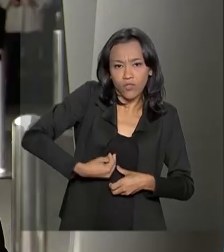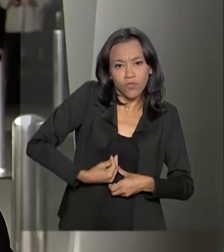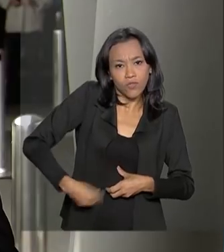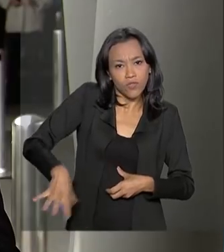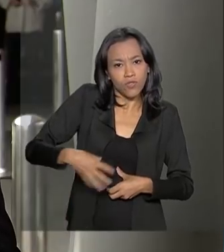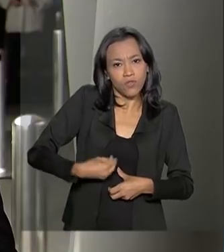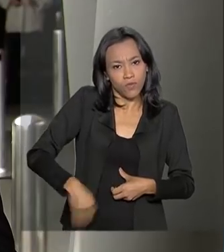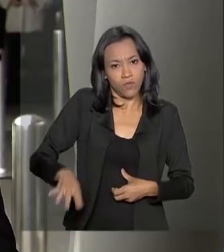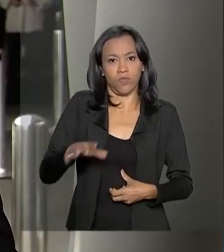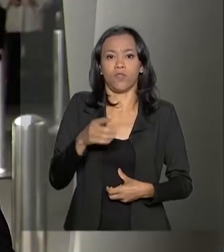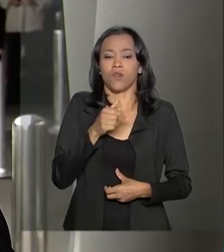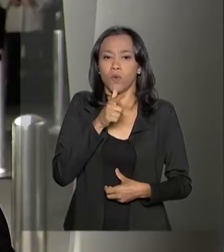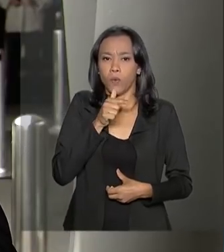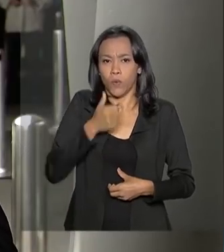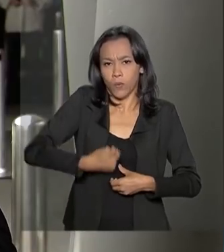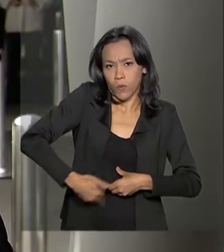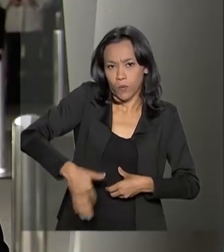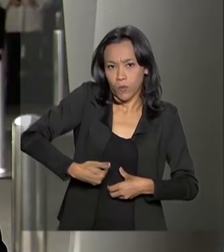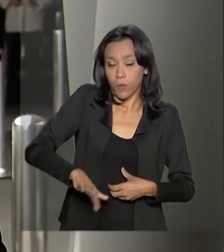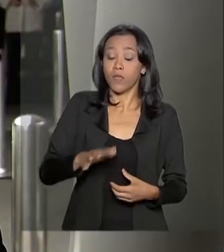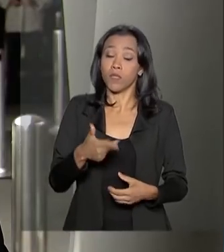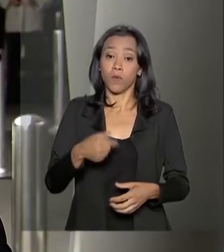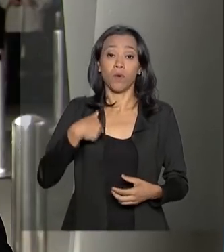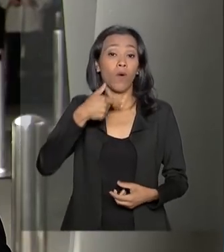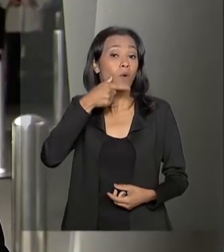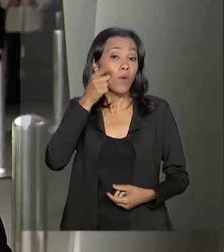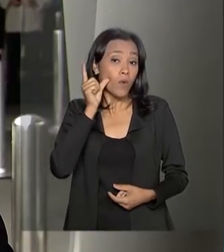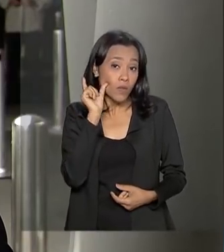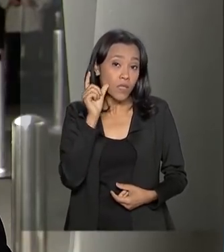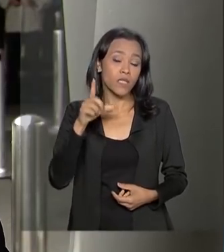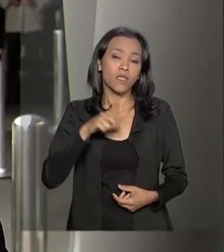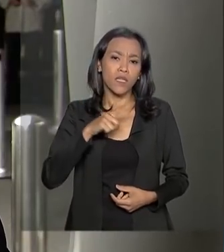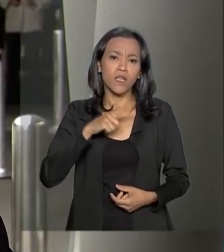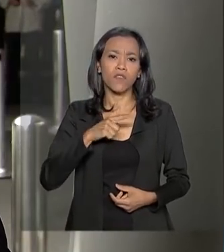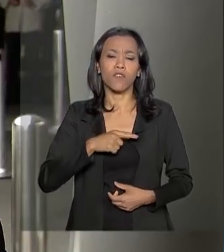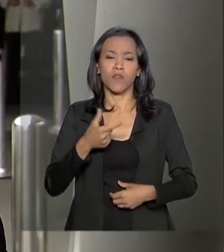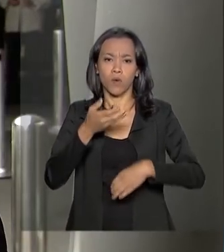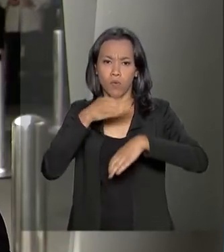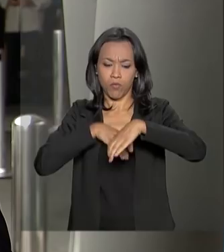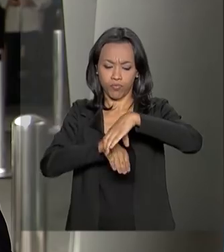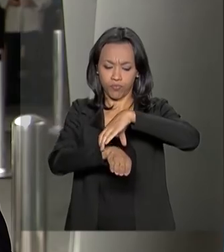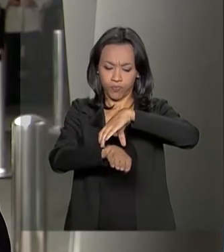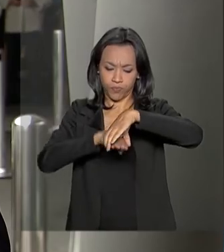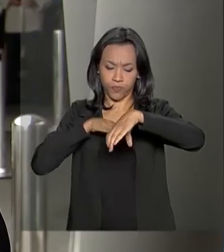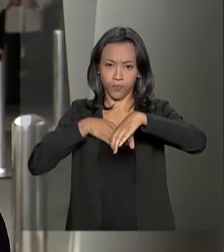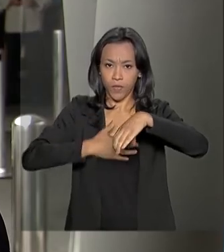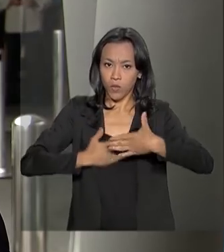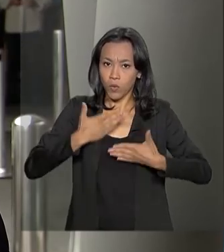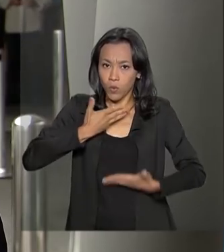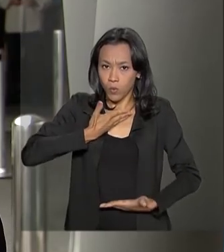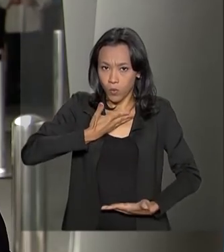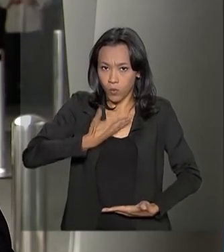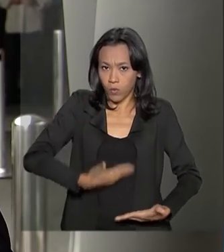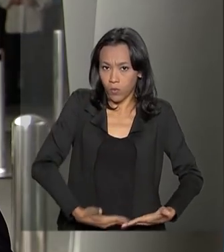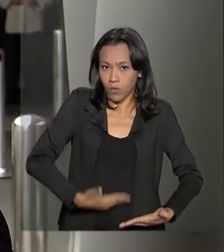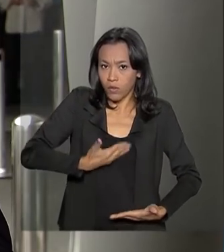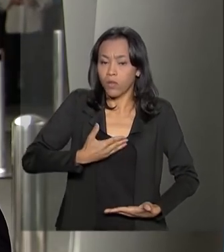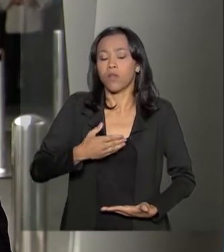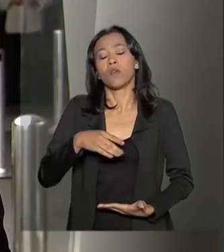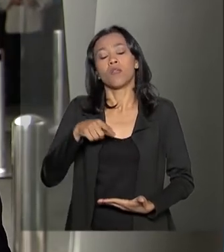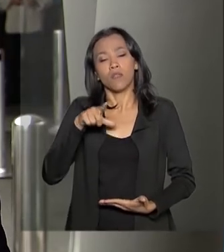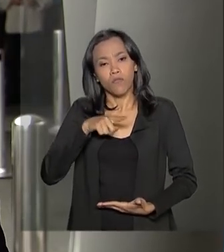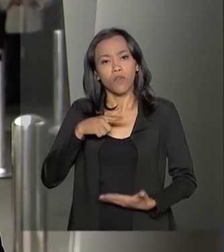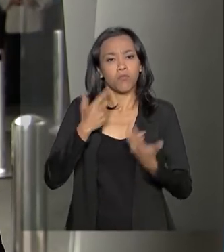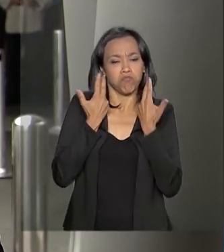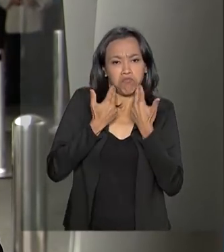líquidos. O presidente ontem se submeteu a uma tomografia total de abdome e foi um exame muito tranquilizador,